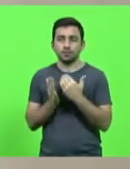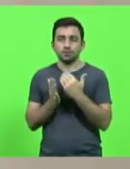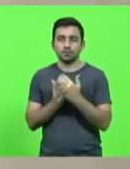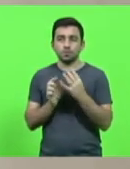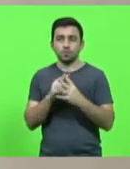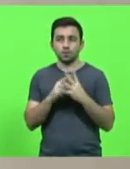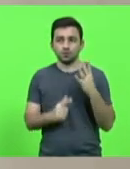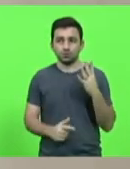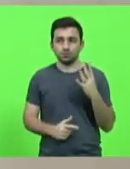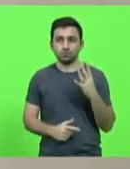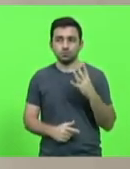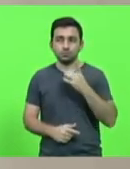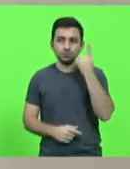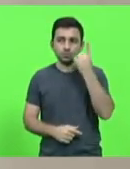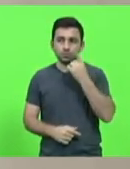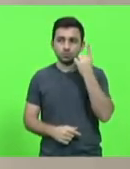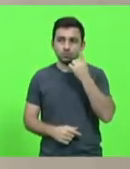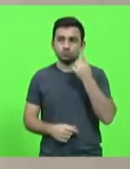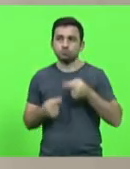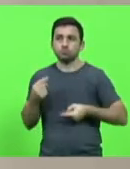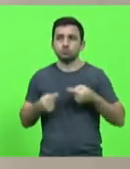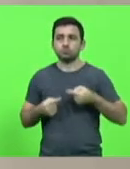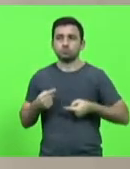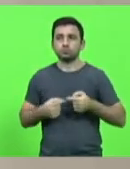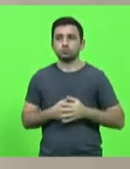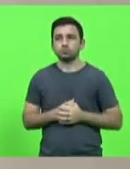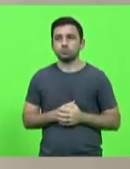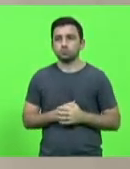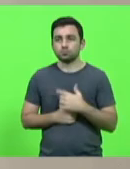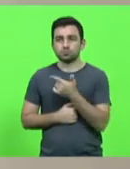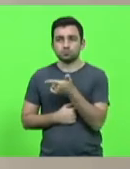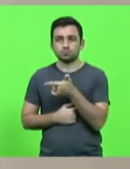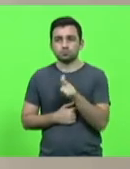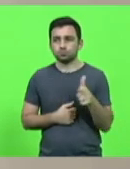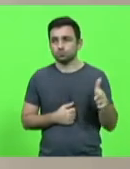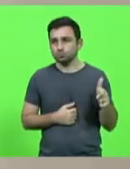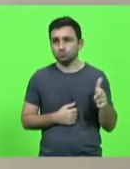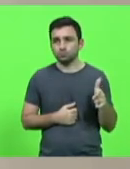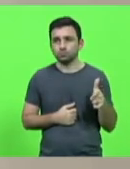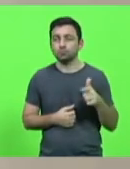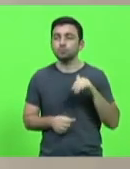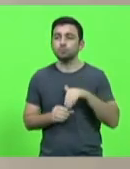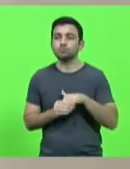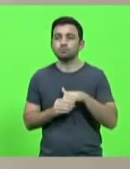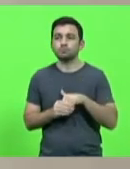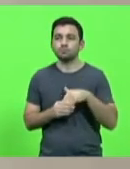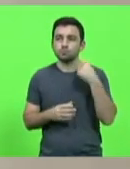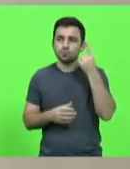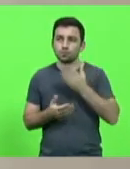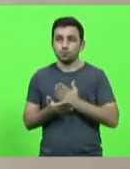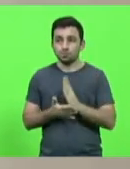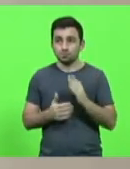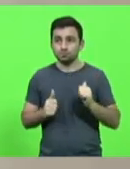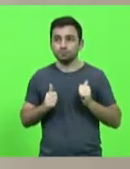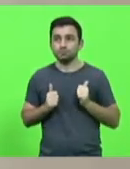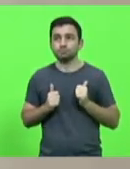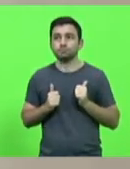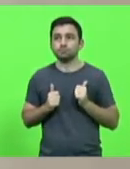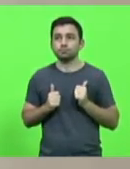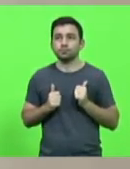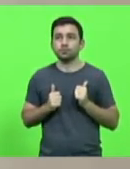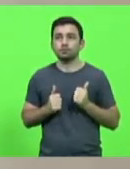deputados. Em discussão. Não havendo quem queira discutir em votação, deputados que aprovam permaneçam como se encontra.